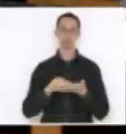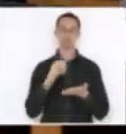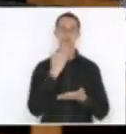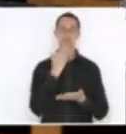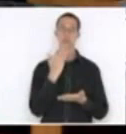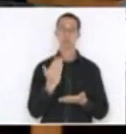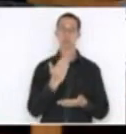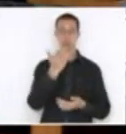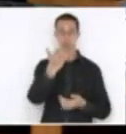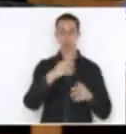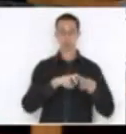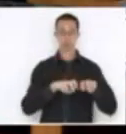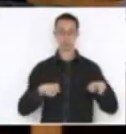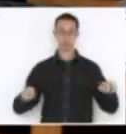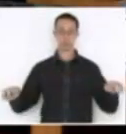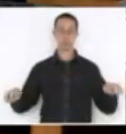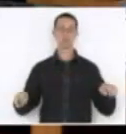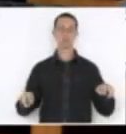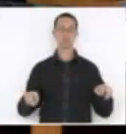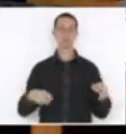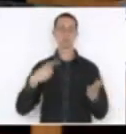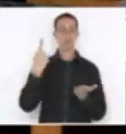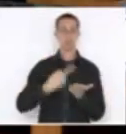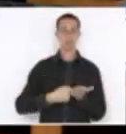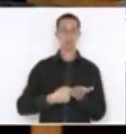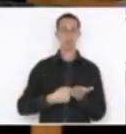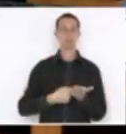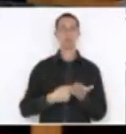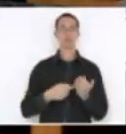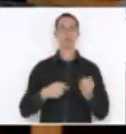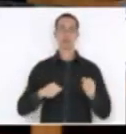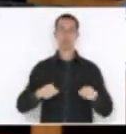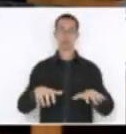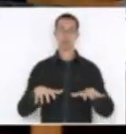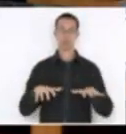seja convocada uma sessão extraordinária para votar a medida provisória 210.